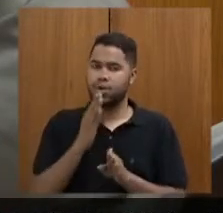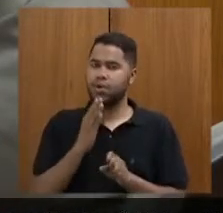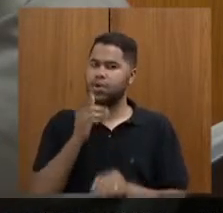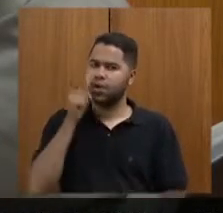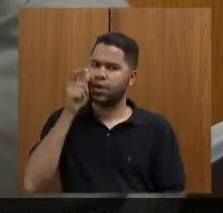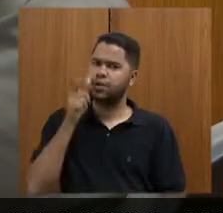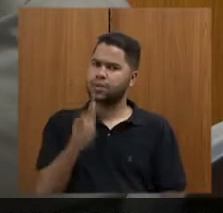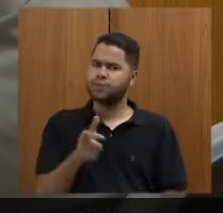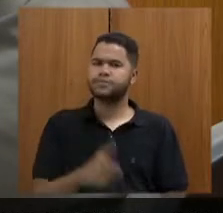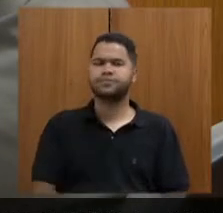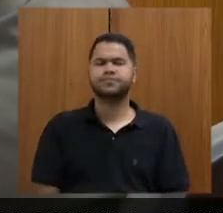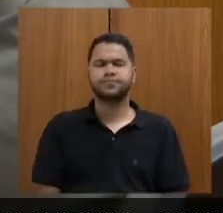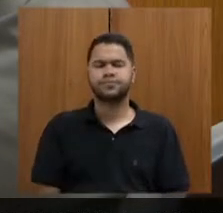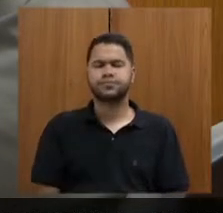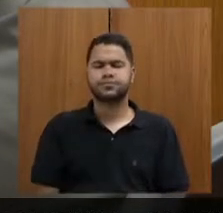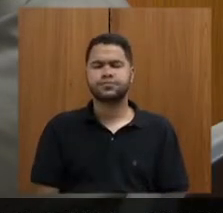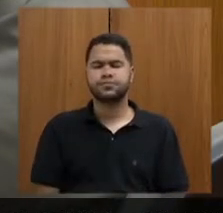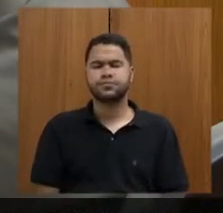interessante,